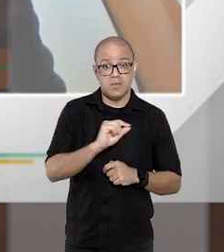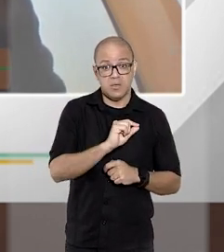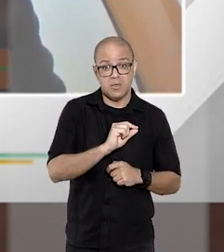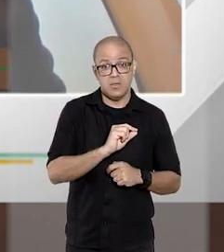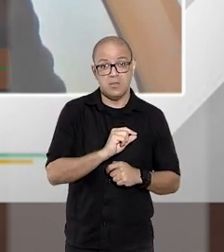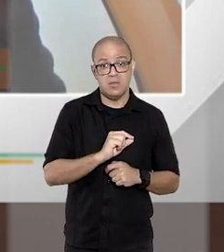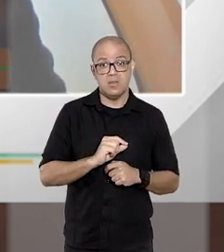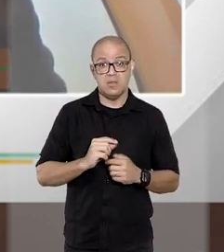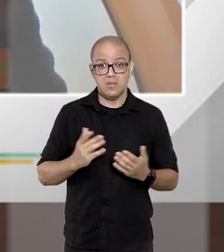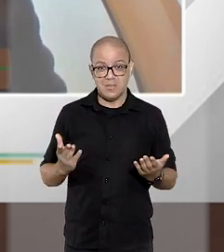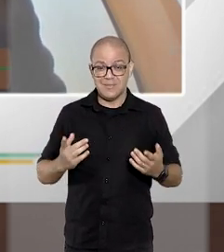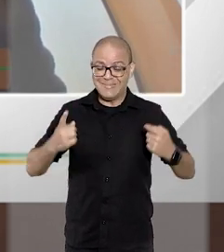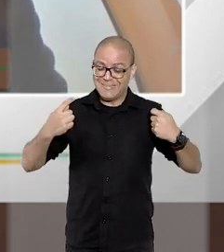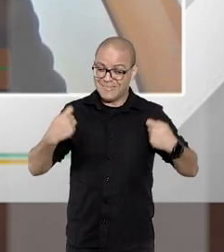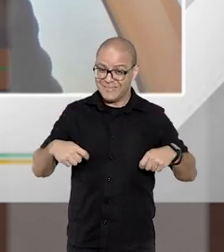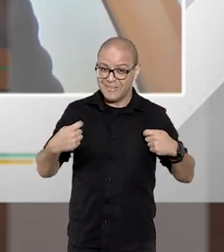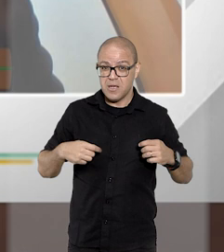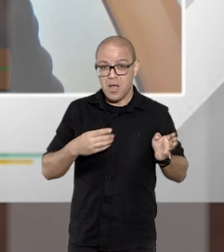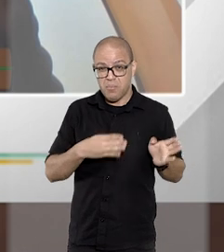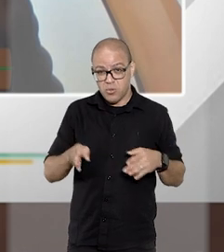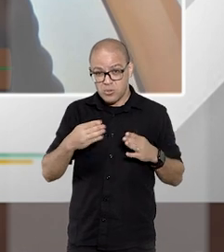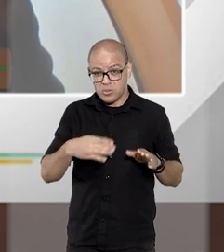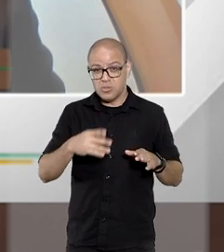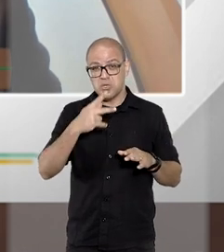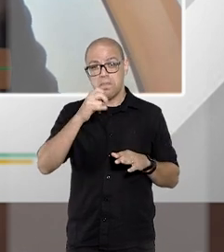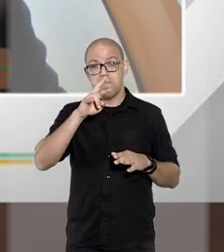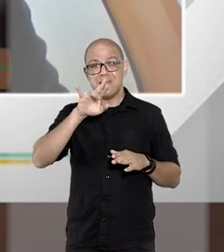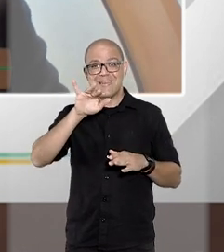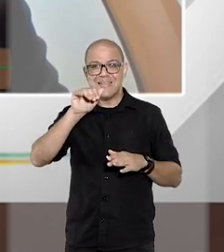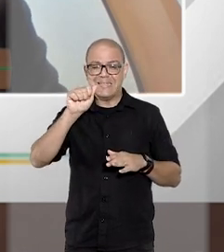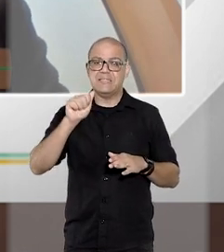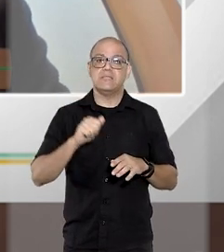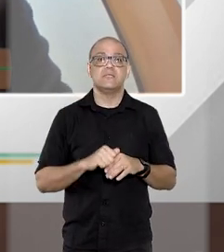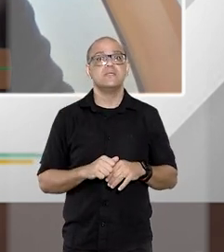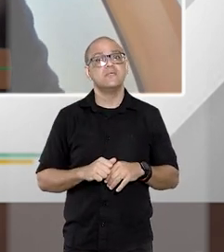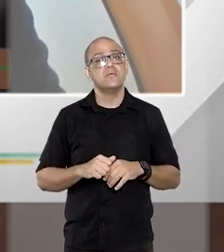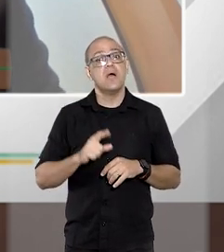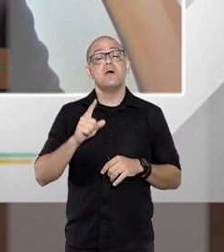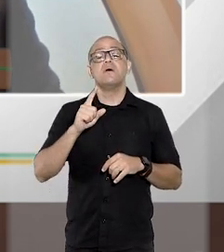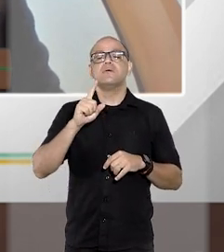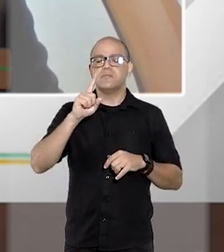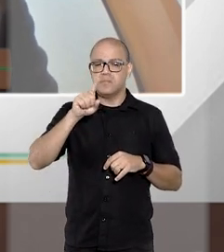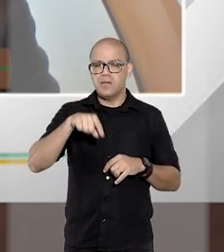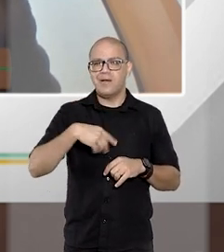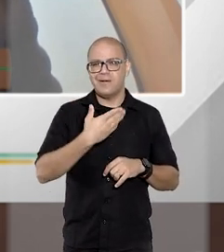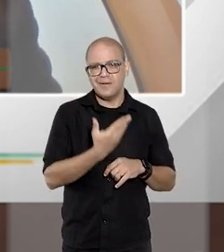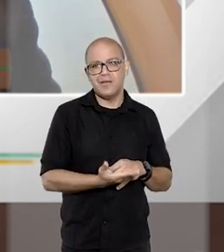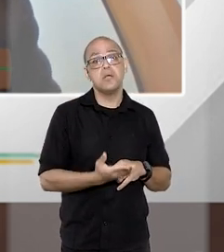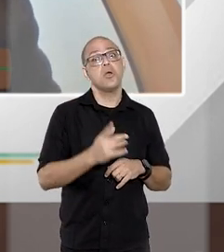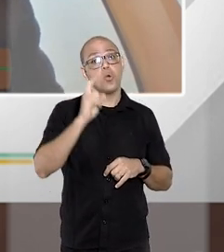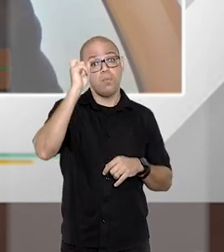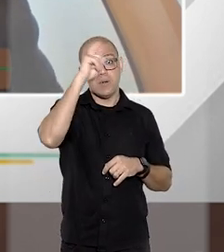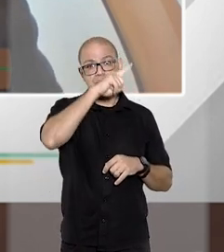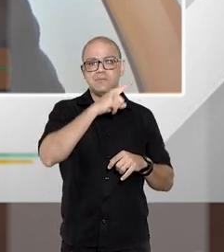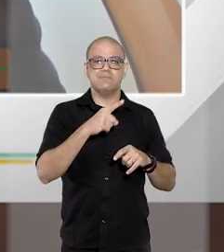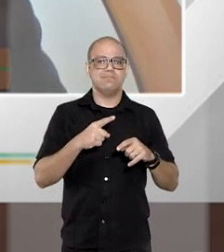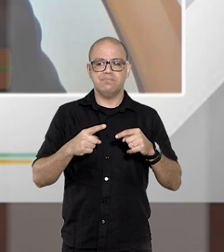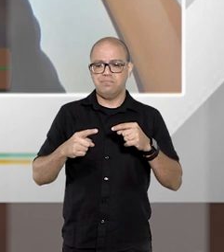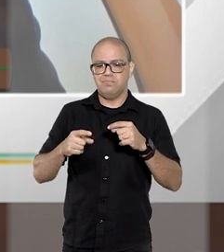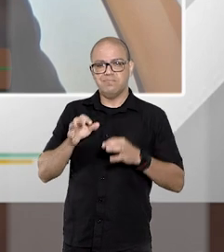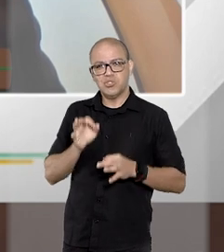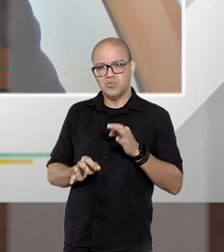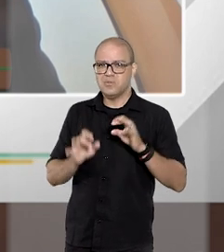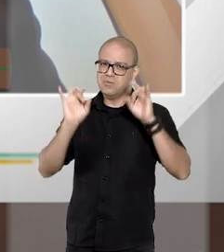necessite de produção de perícia já seria uma causa tida como complexa e portanto fora da